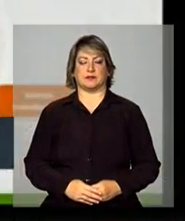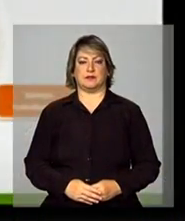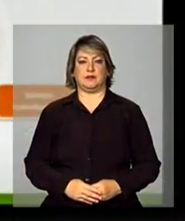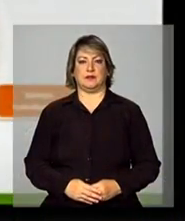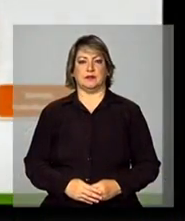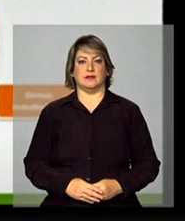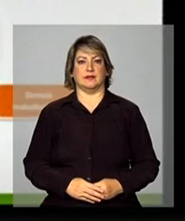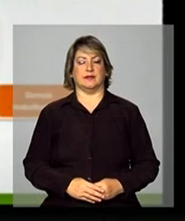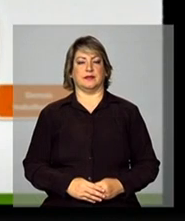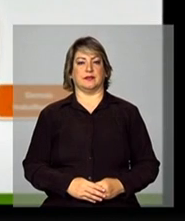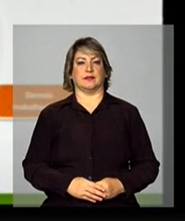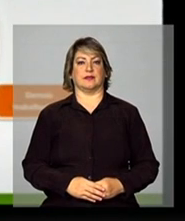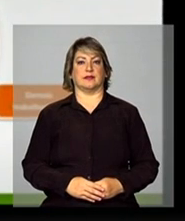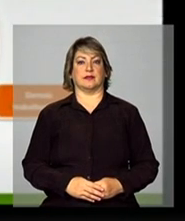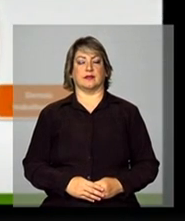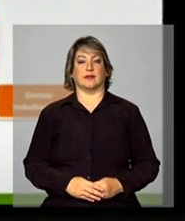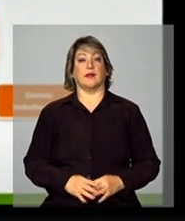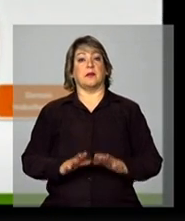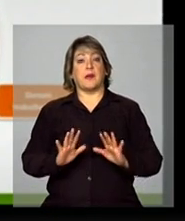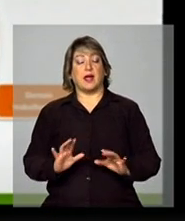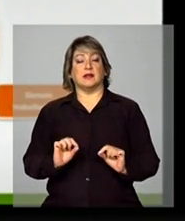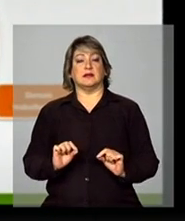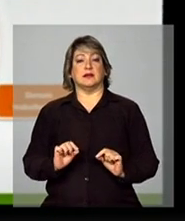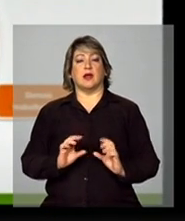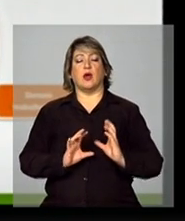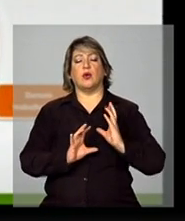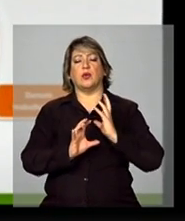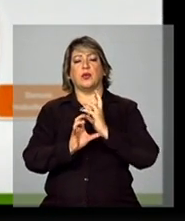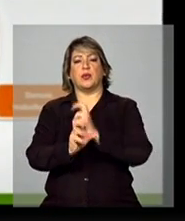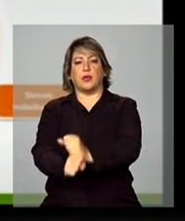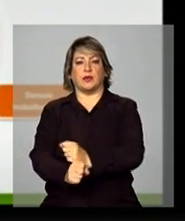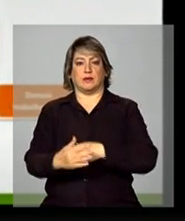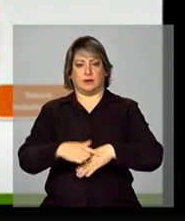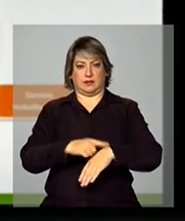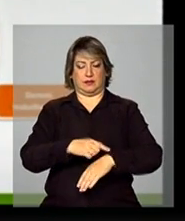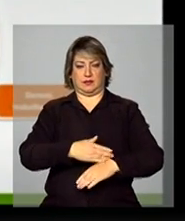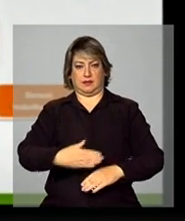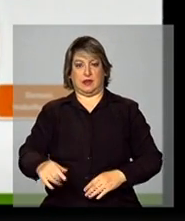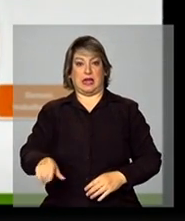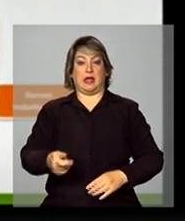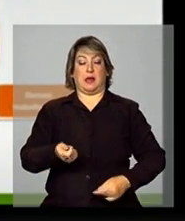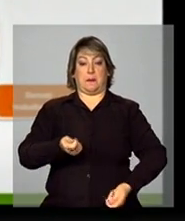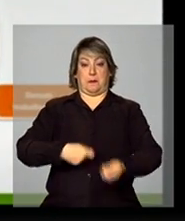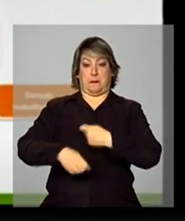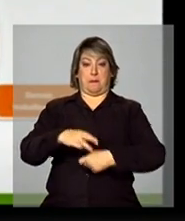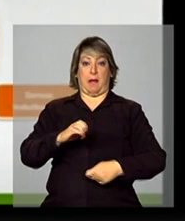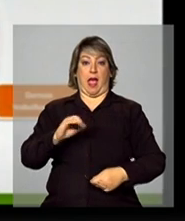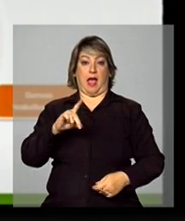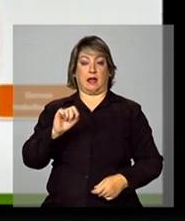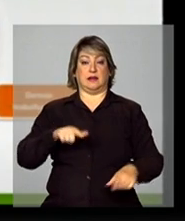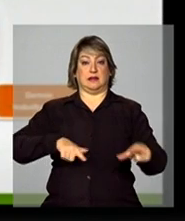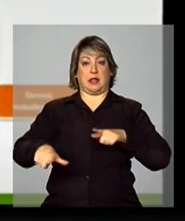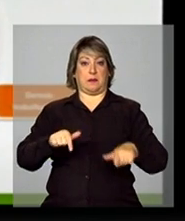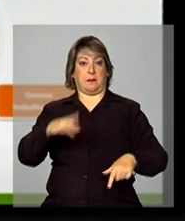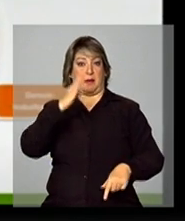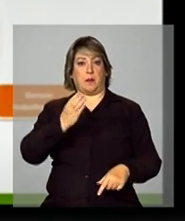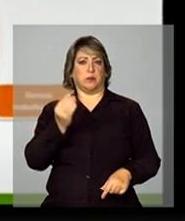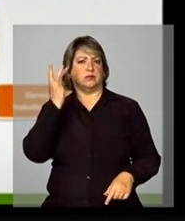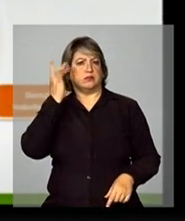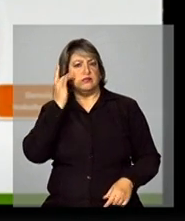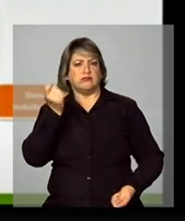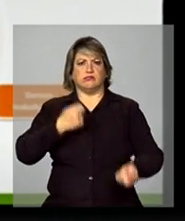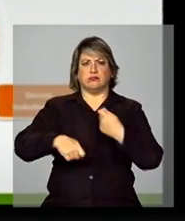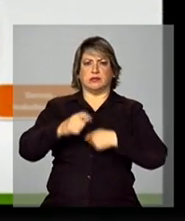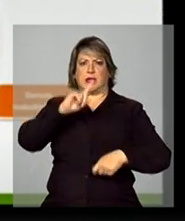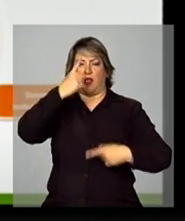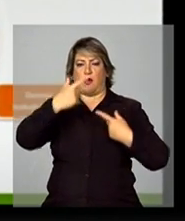mas, ao longo desse período, o mercado de trabalho brasileiro foi muito dinâmico. O Brasil gerou